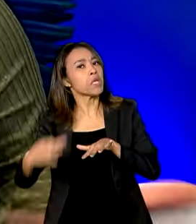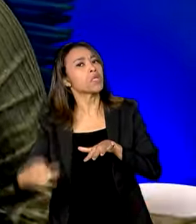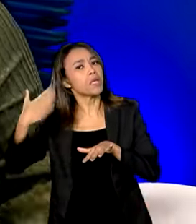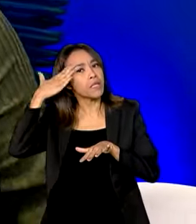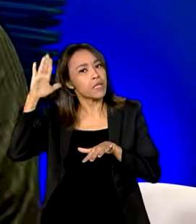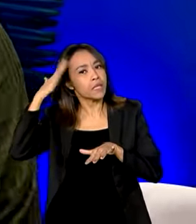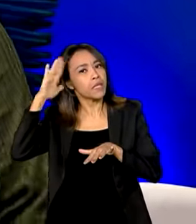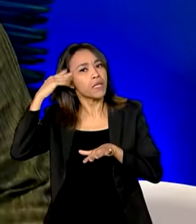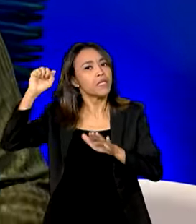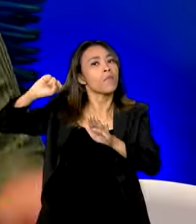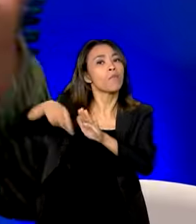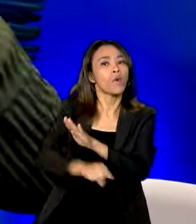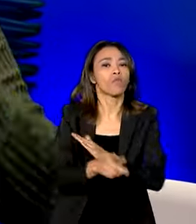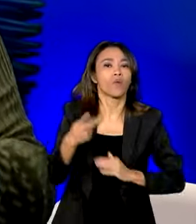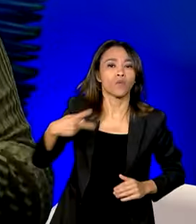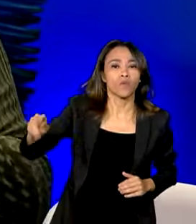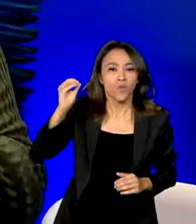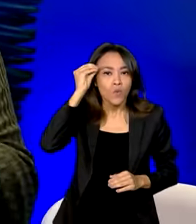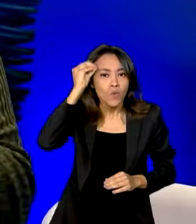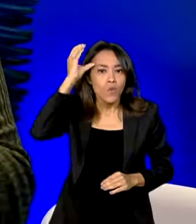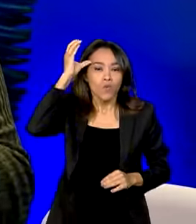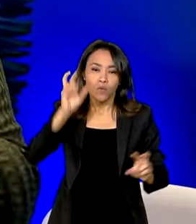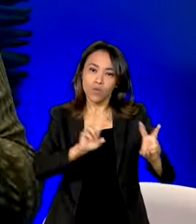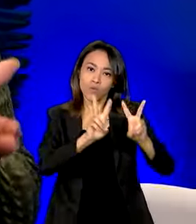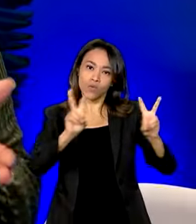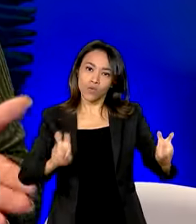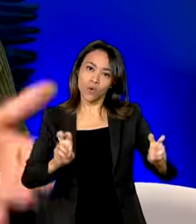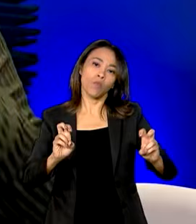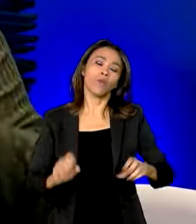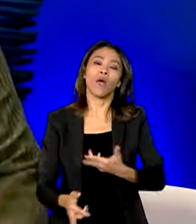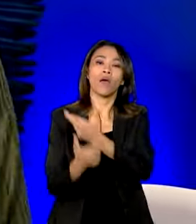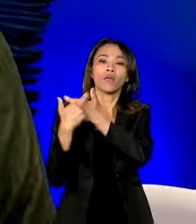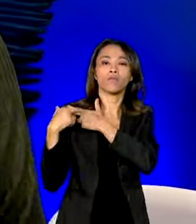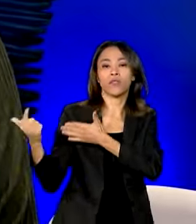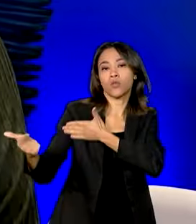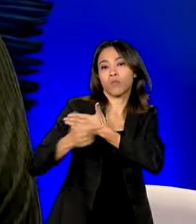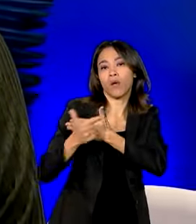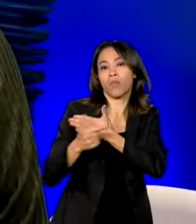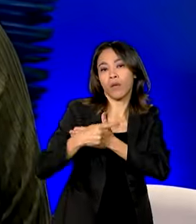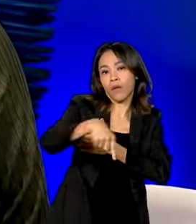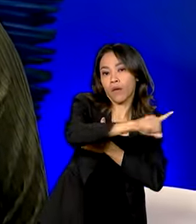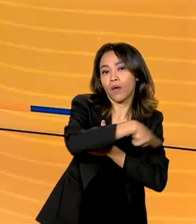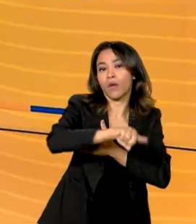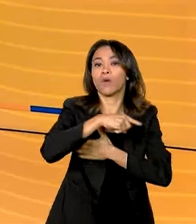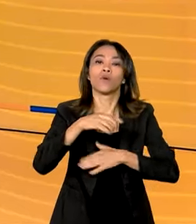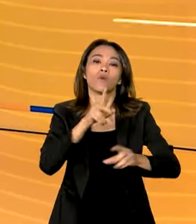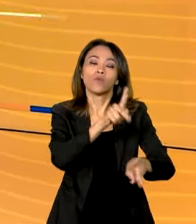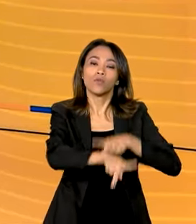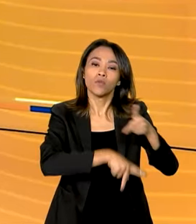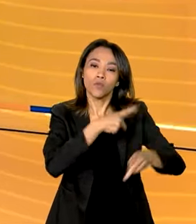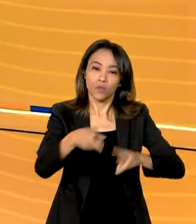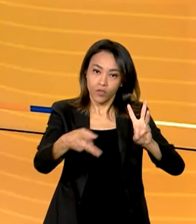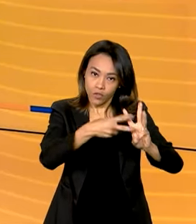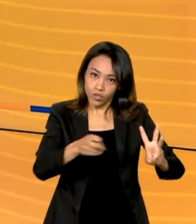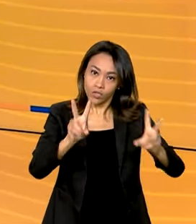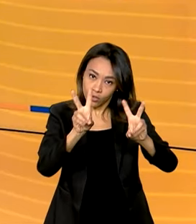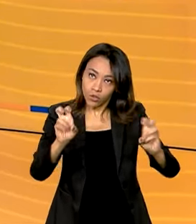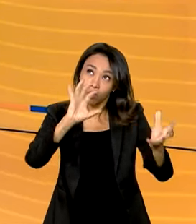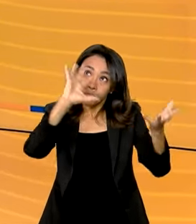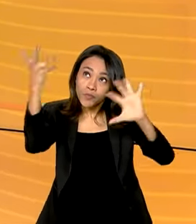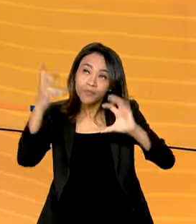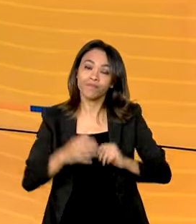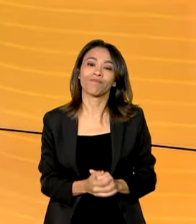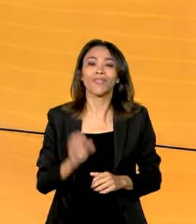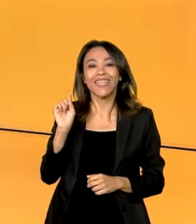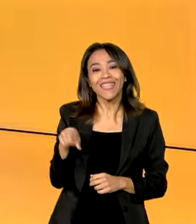o seu conhecimento em relação ao papel dos povos indígenas no combate à crise climática. A seguir, no